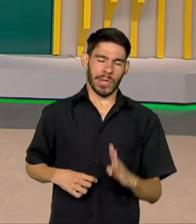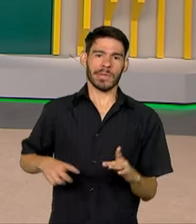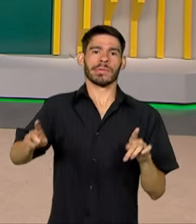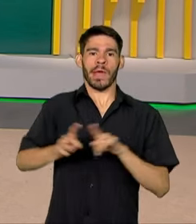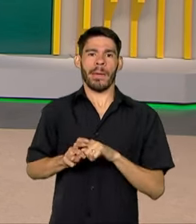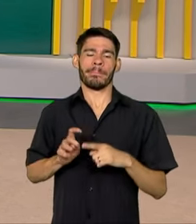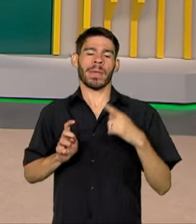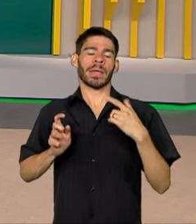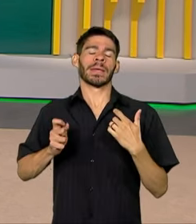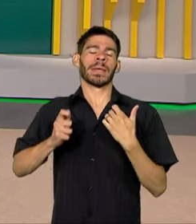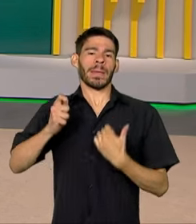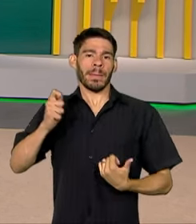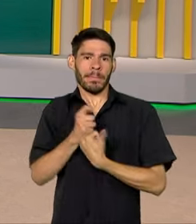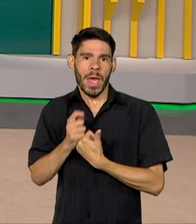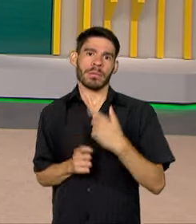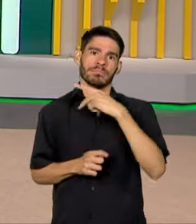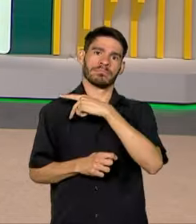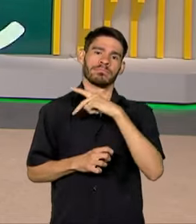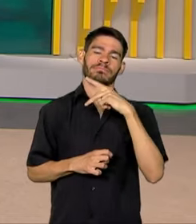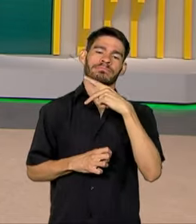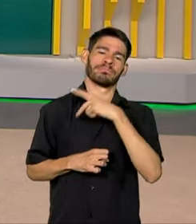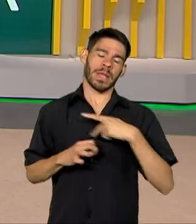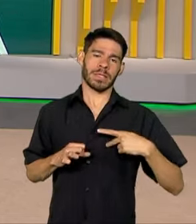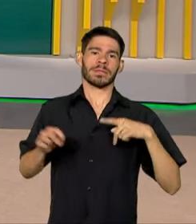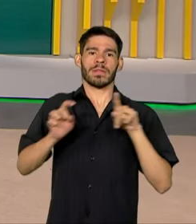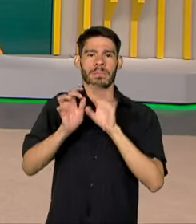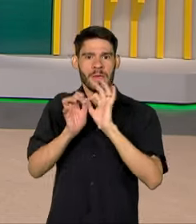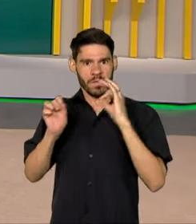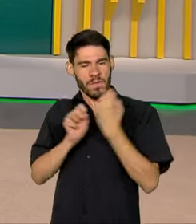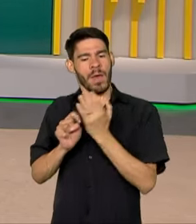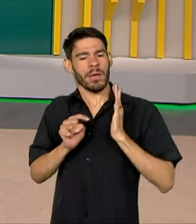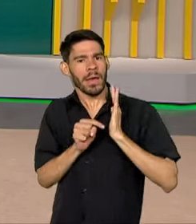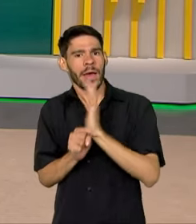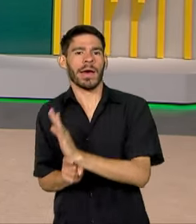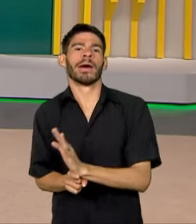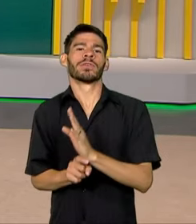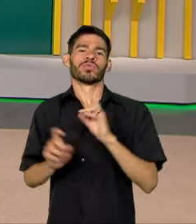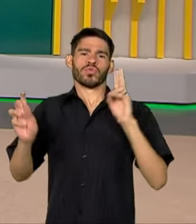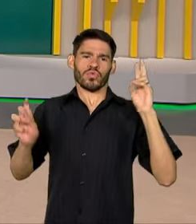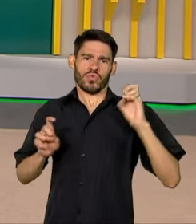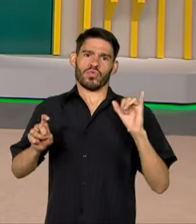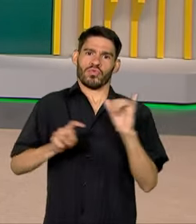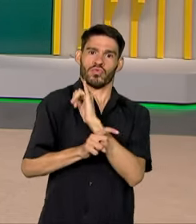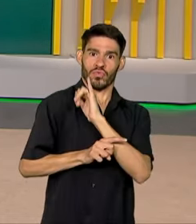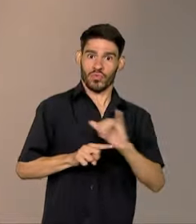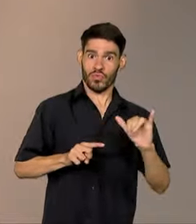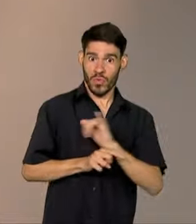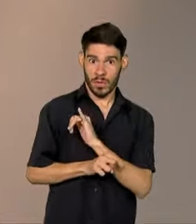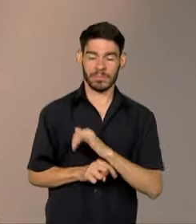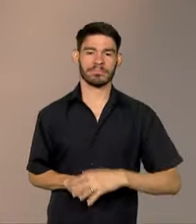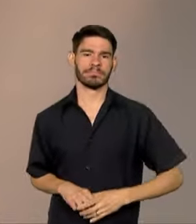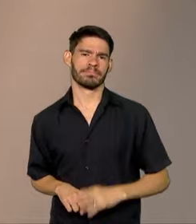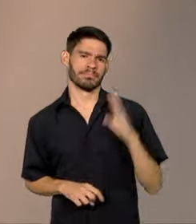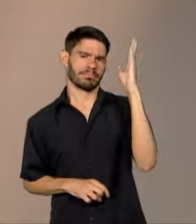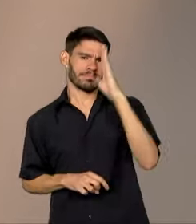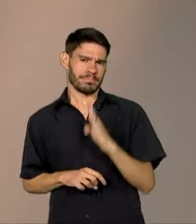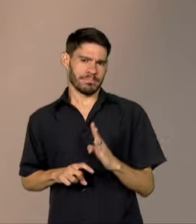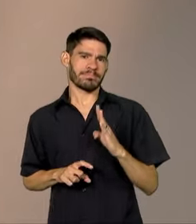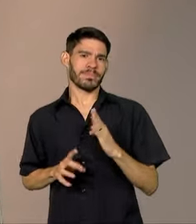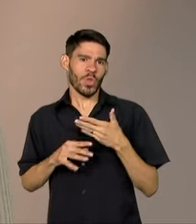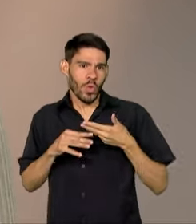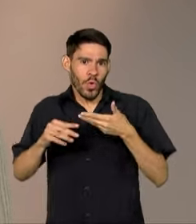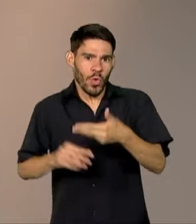-presidente, além de familiares, assessorando a presidência em relação a assuntos estratégicos. O Brasil em Dia